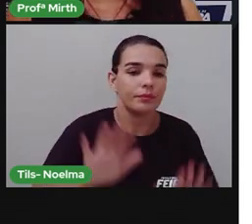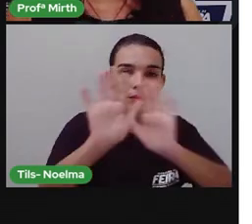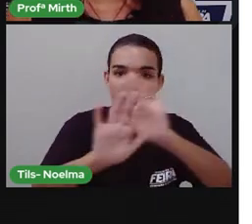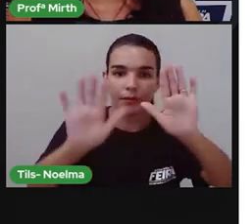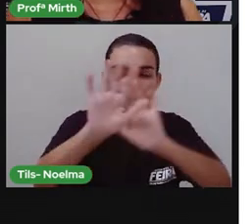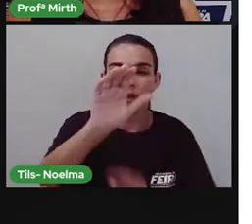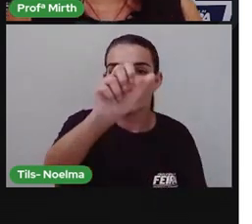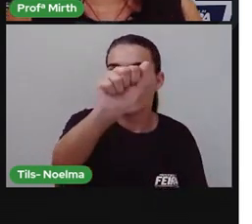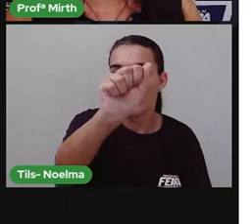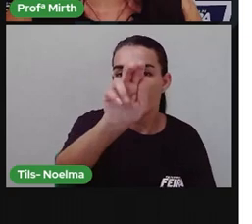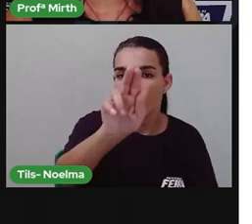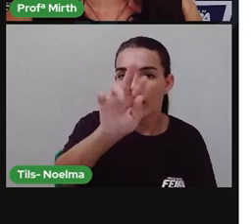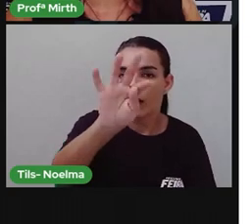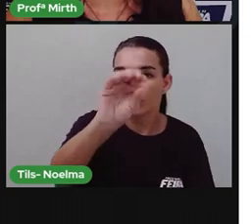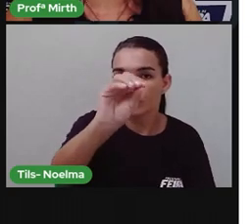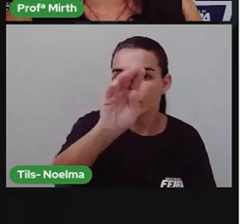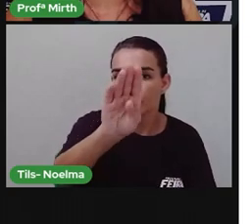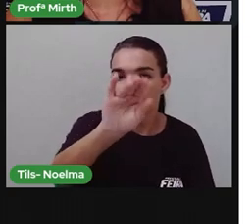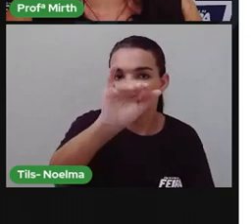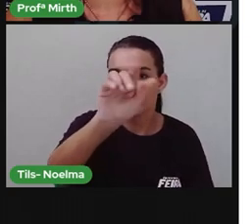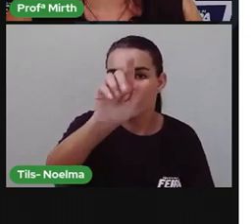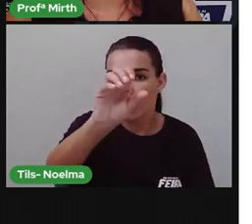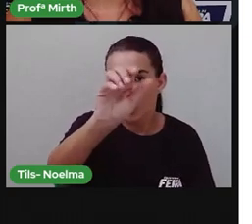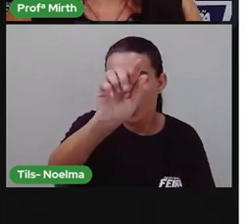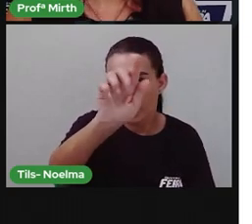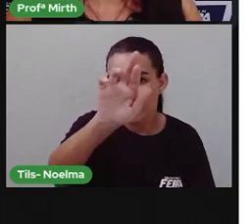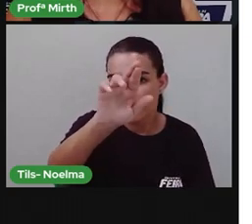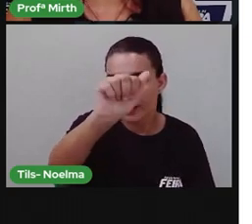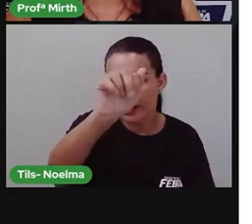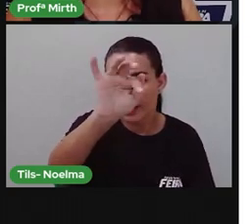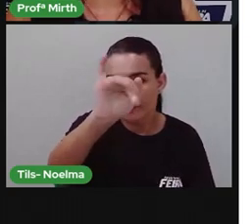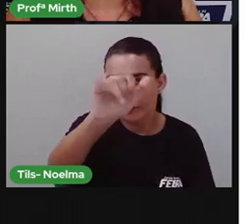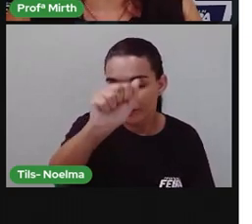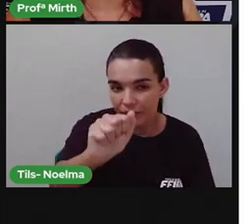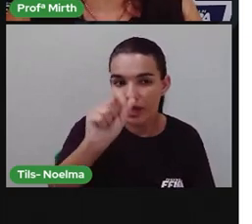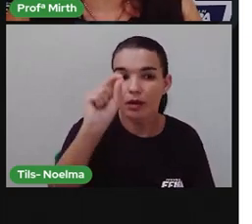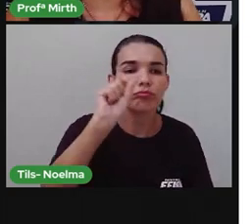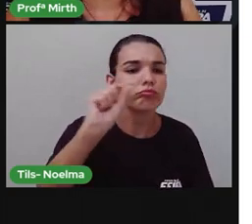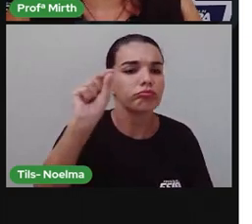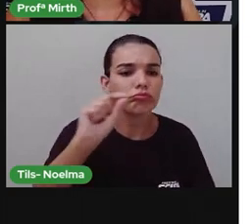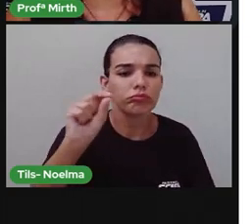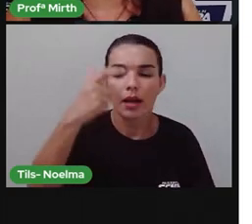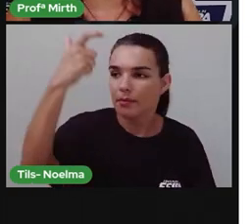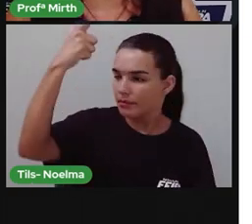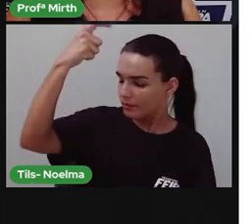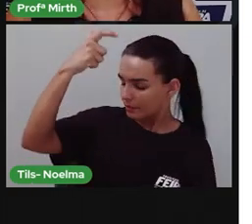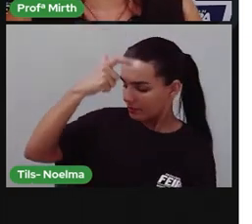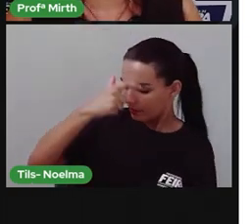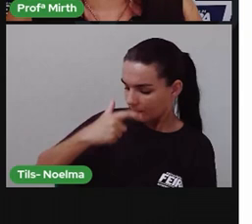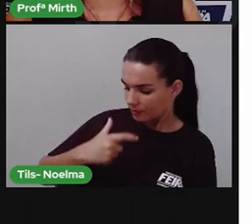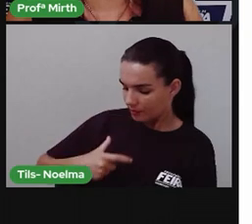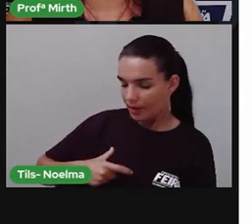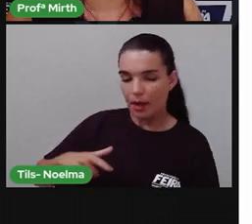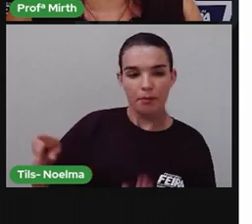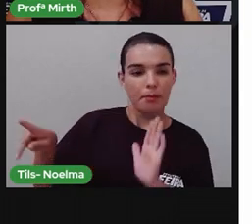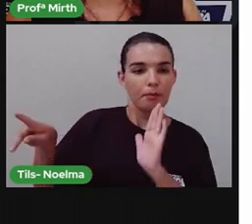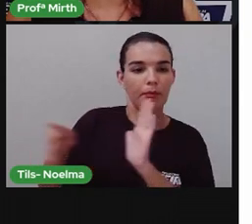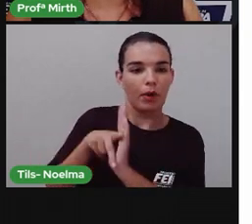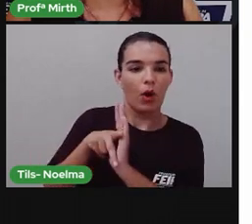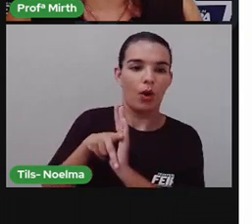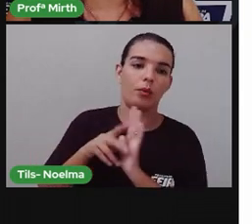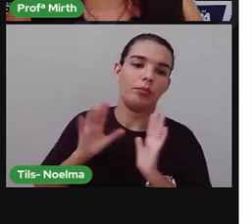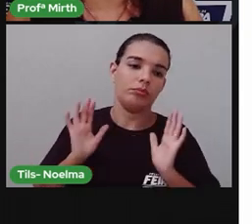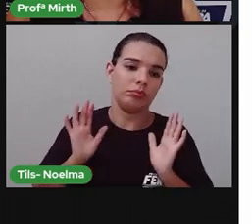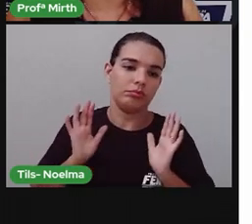ela é uma narrativa de caráter pessoal. E o seu traço mais significativo é a participação do autor